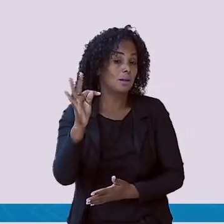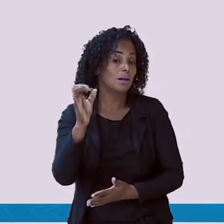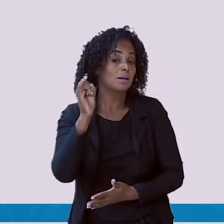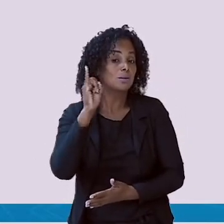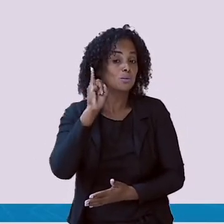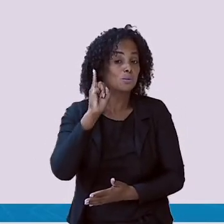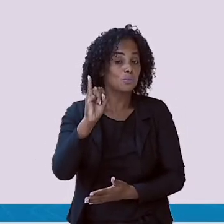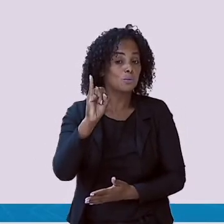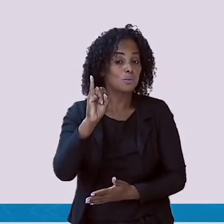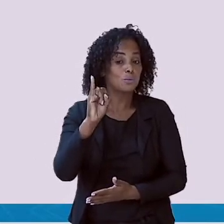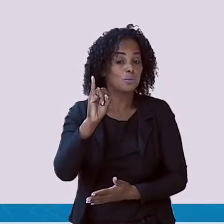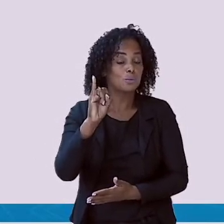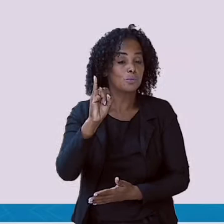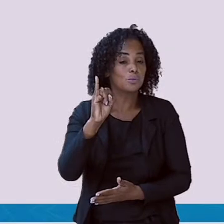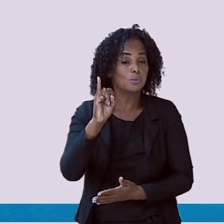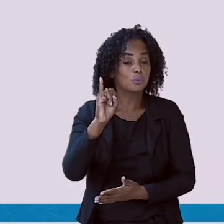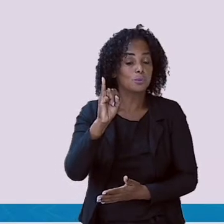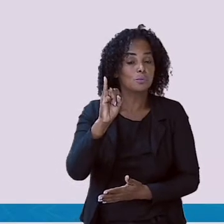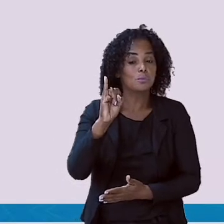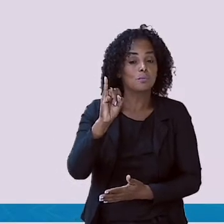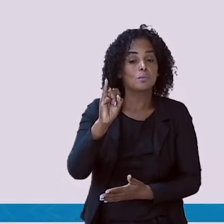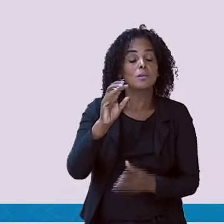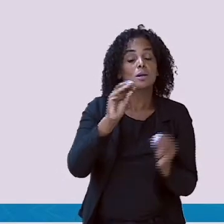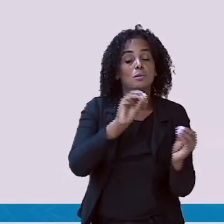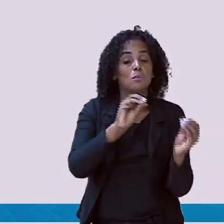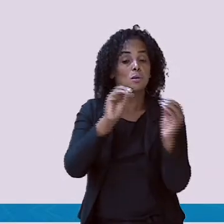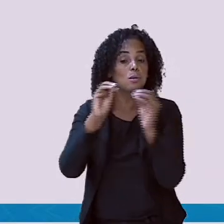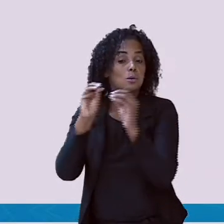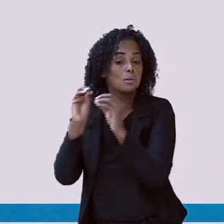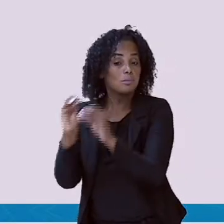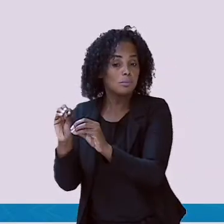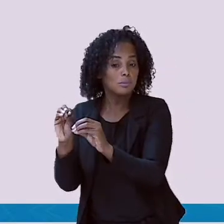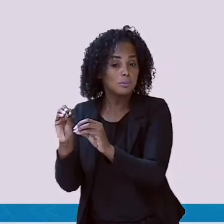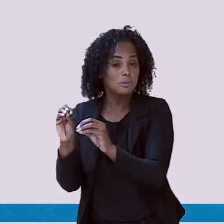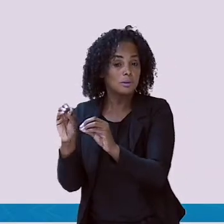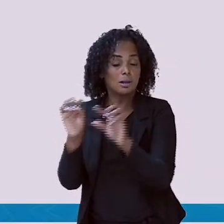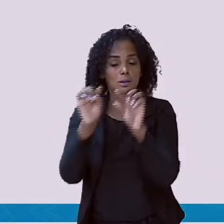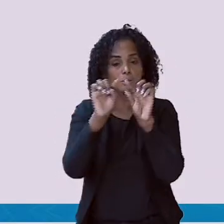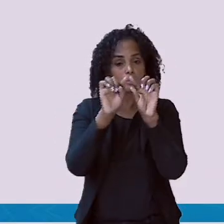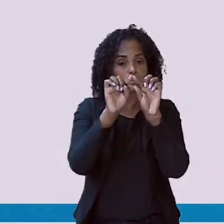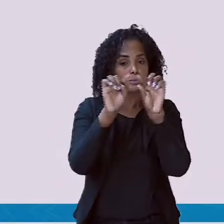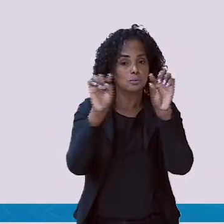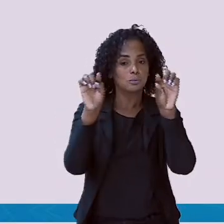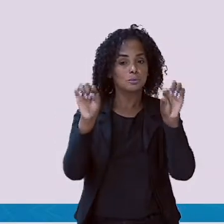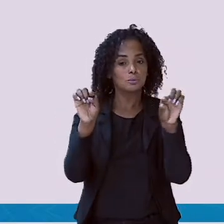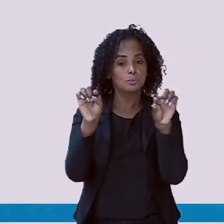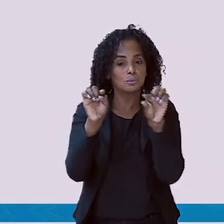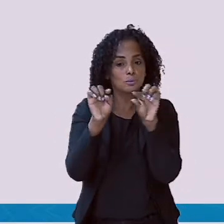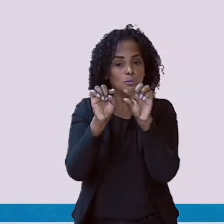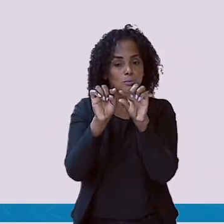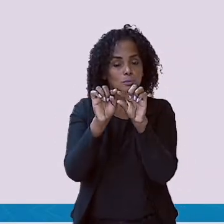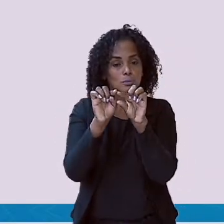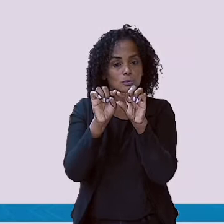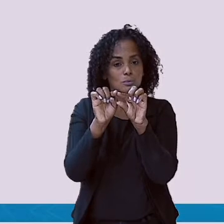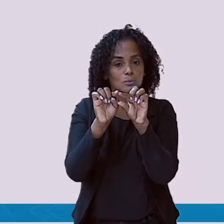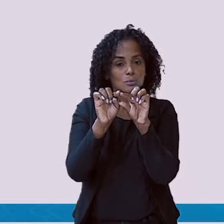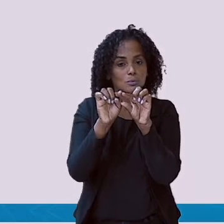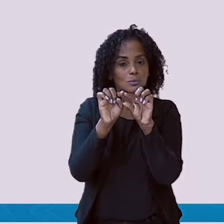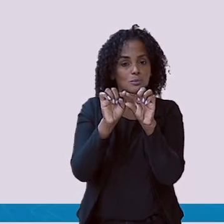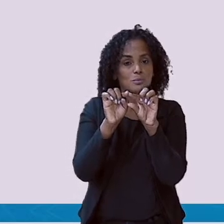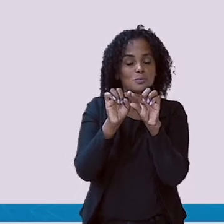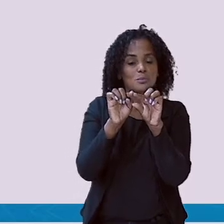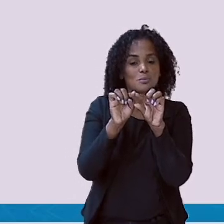I. Formando a sílaba Ti. I. Já descobrimos.